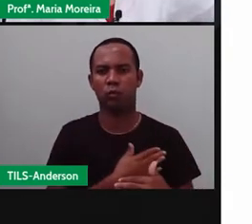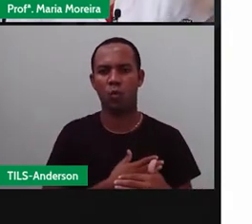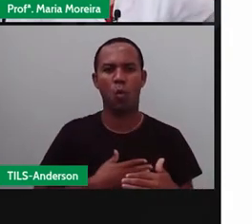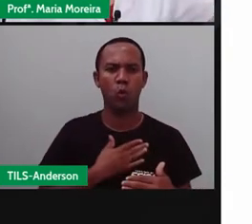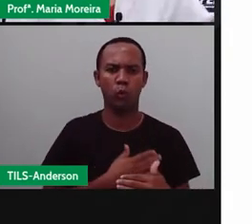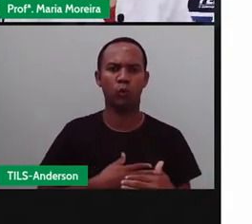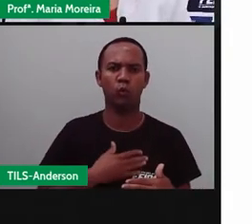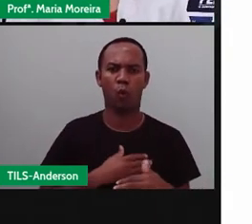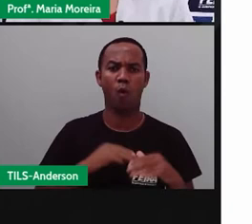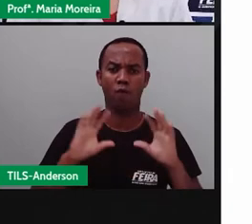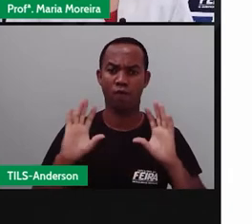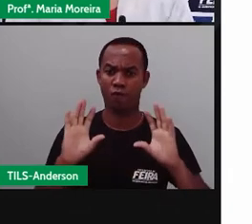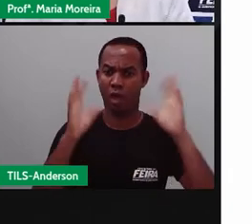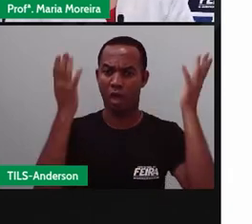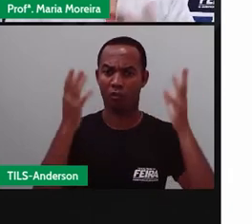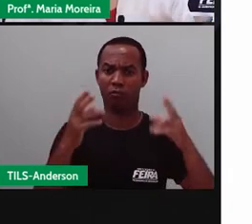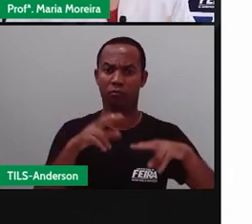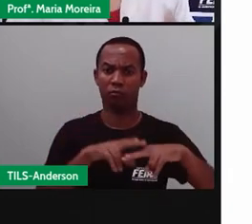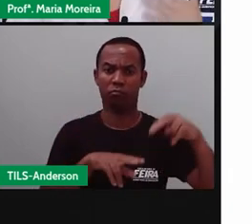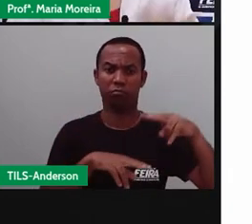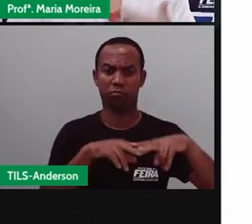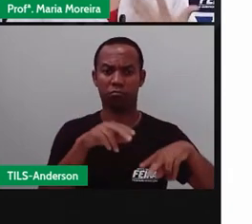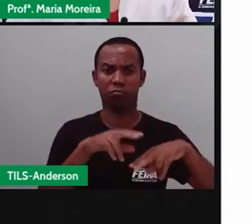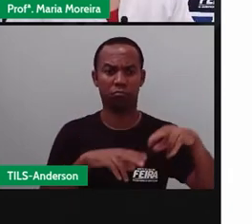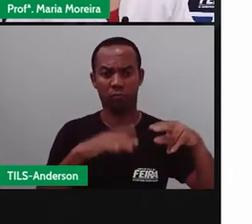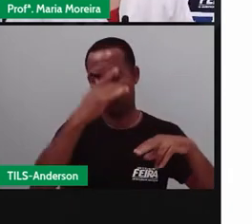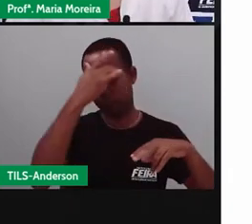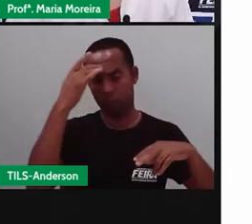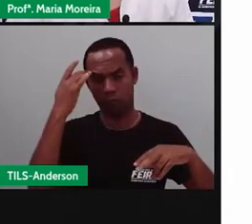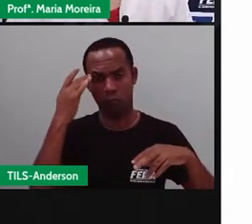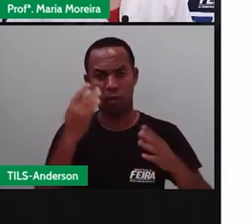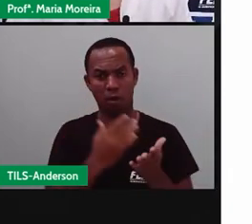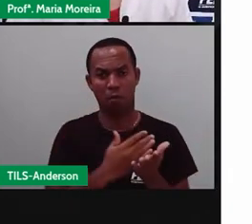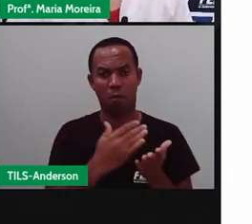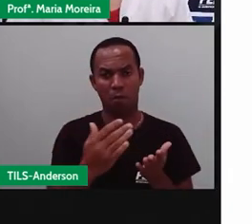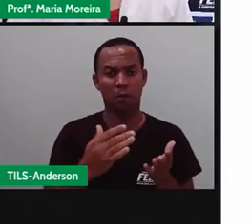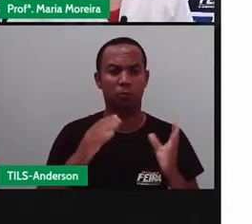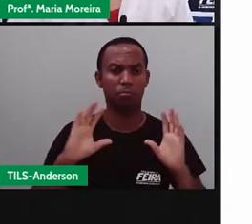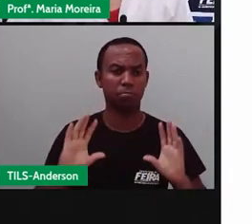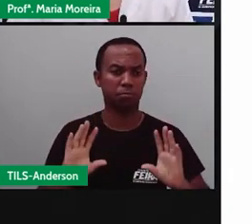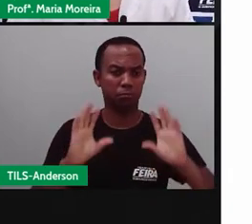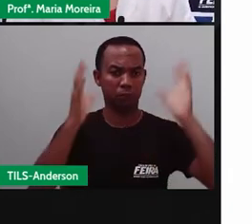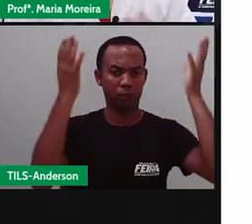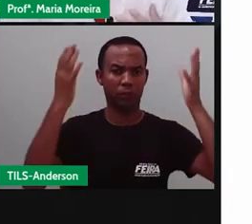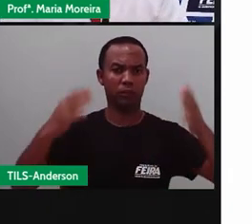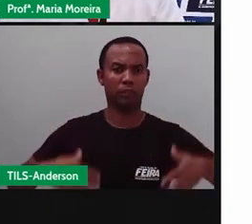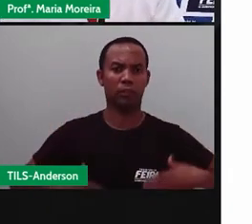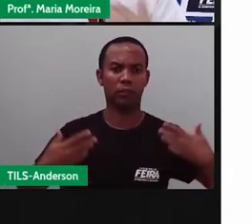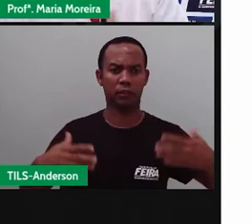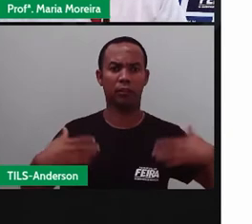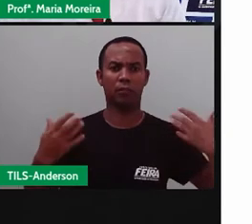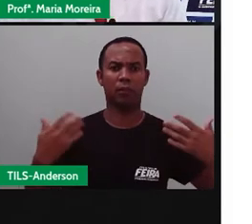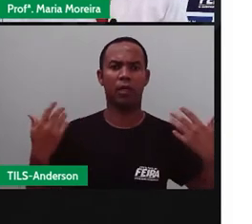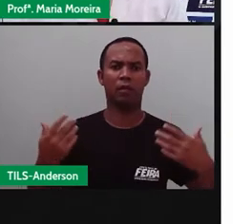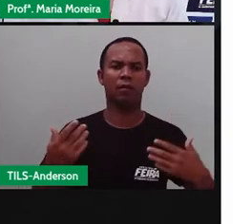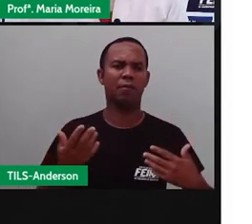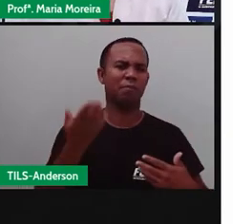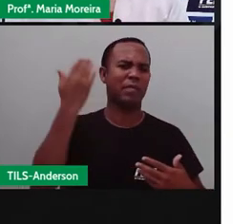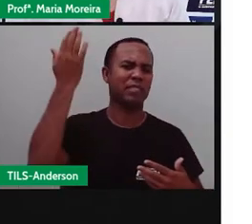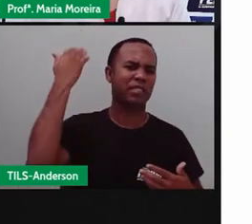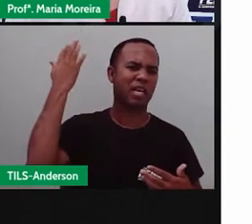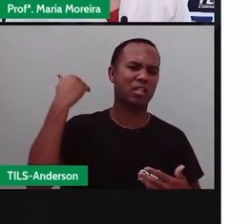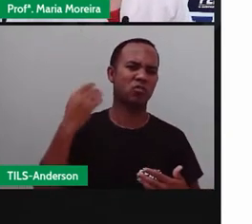caiu aí no gosto do povão. Então, as pessoas começaram a comemorar isso aí também. Antes, o que só os ricos